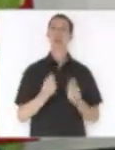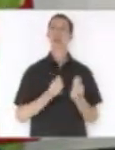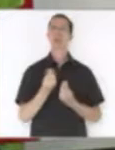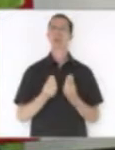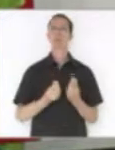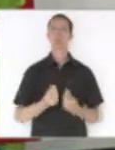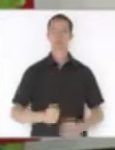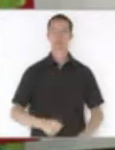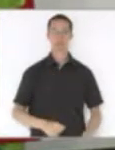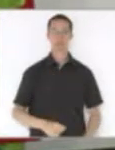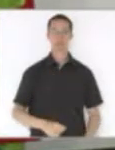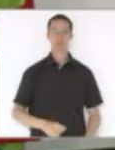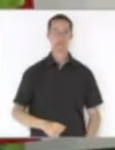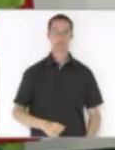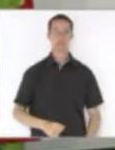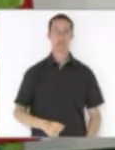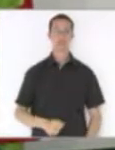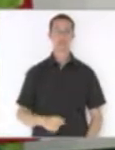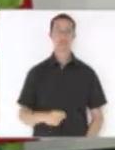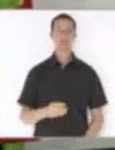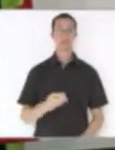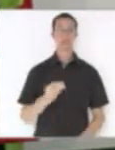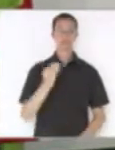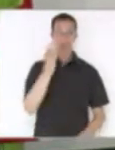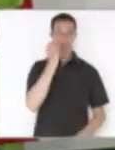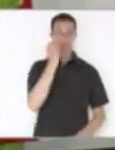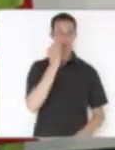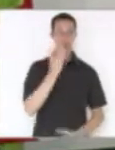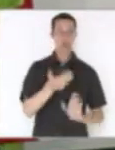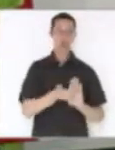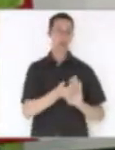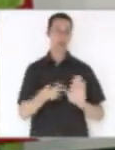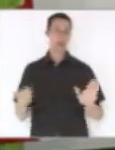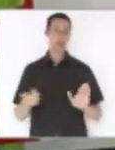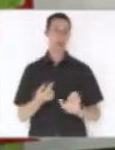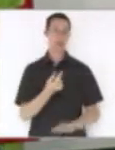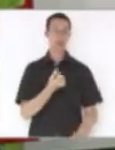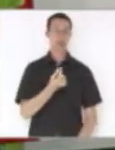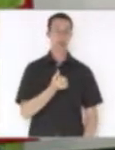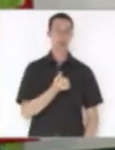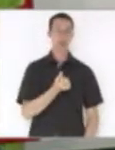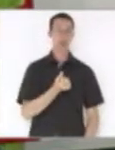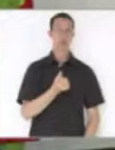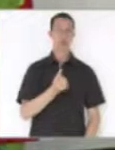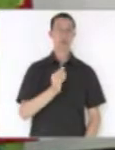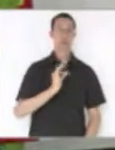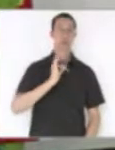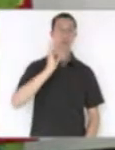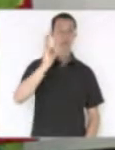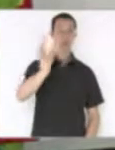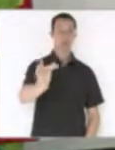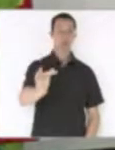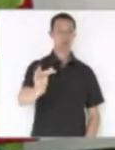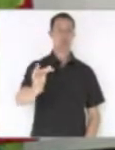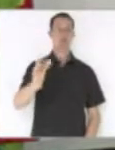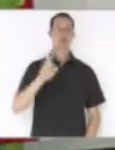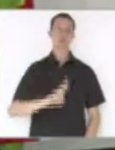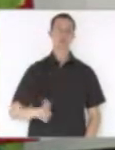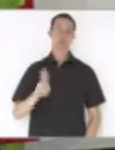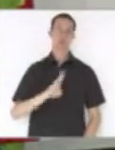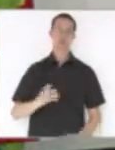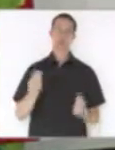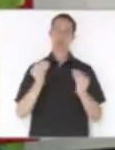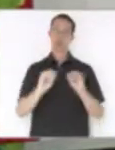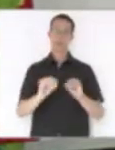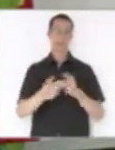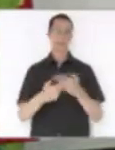E vem procurando tirar recursos que, lá na frente, vão servir para aplicar em alguma